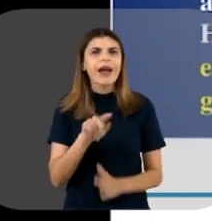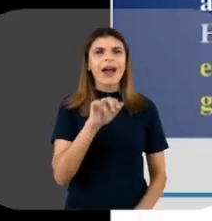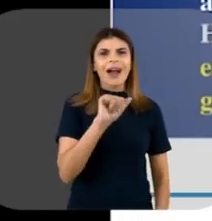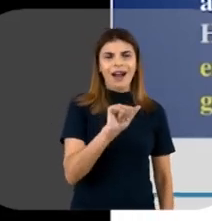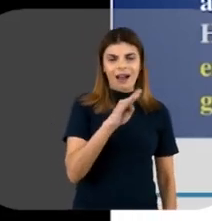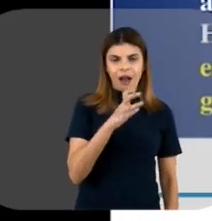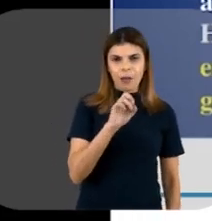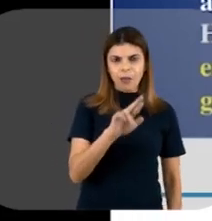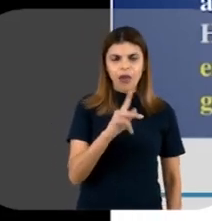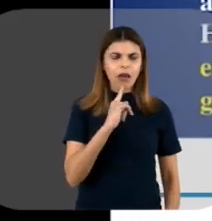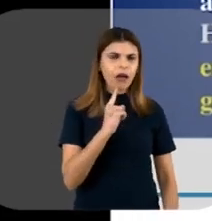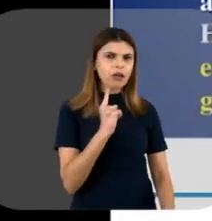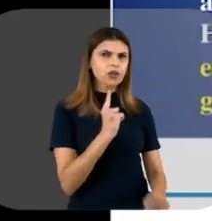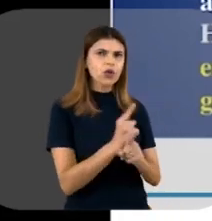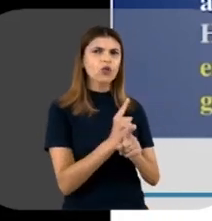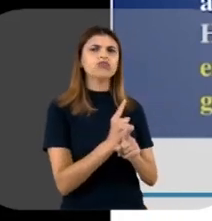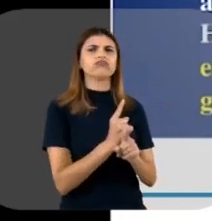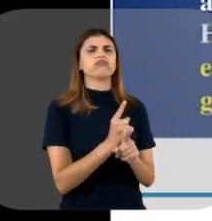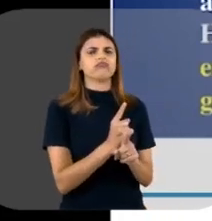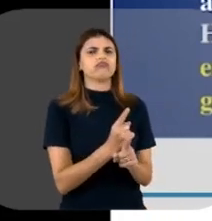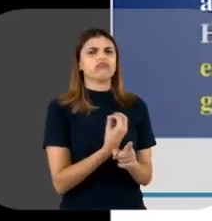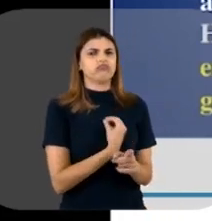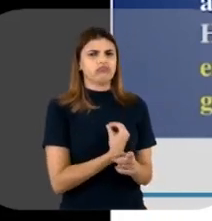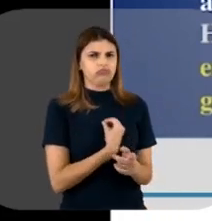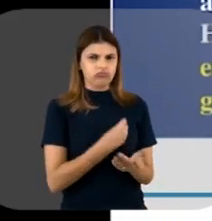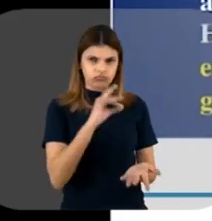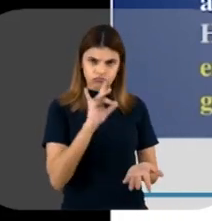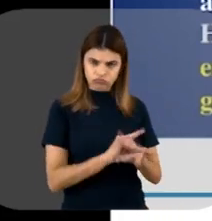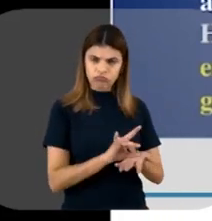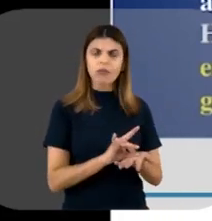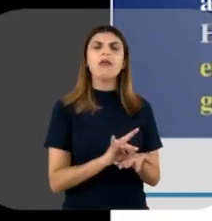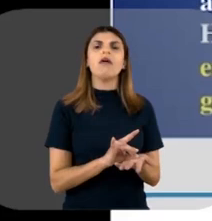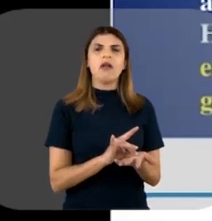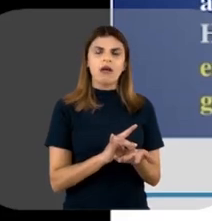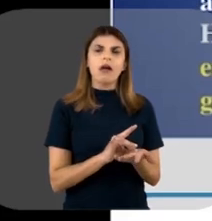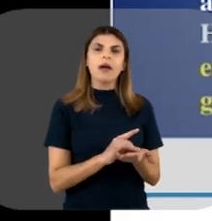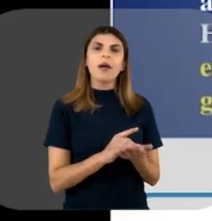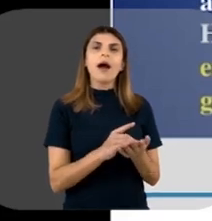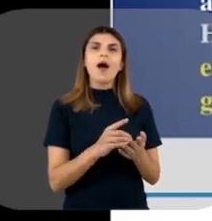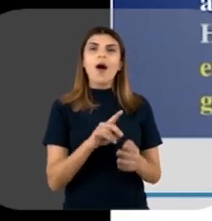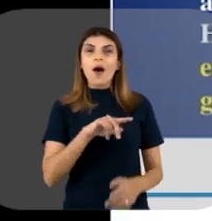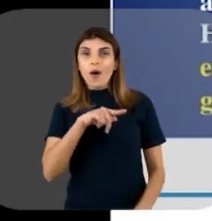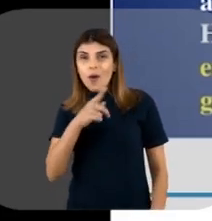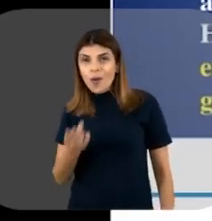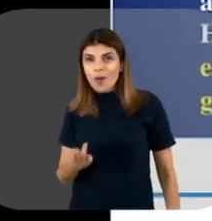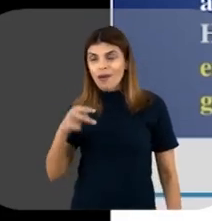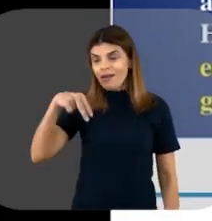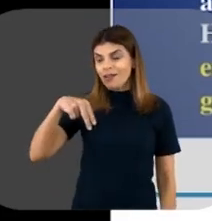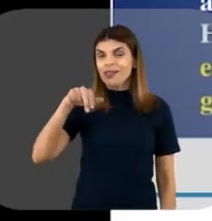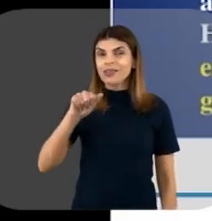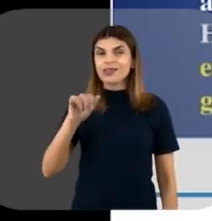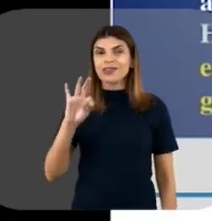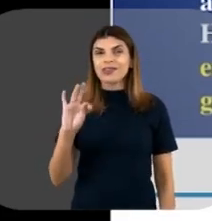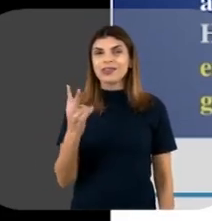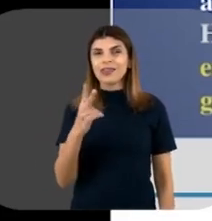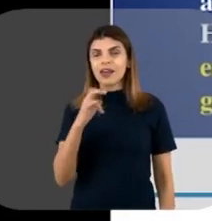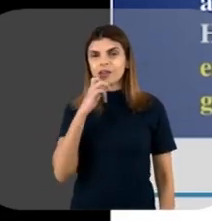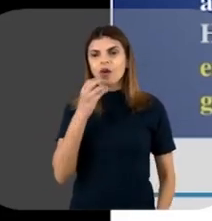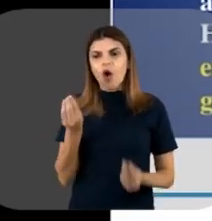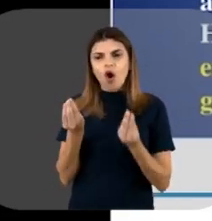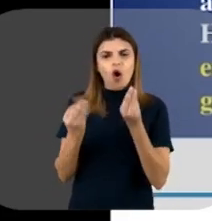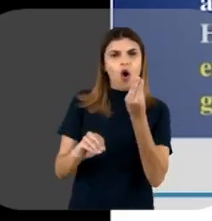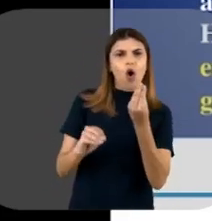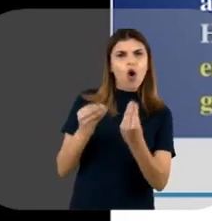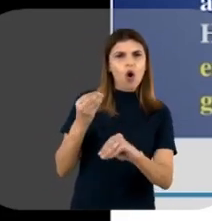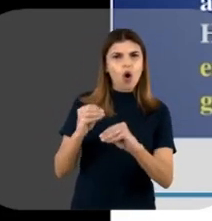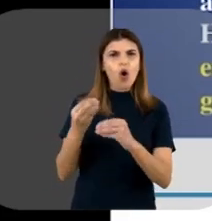com a descoberta efetiva dessas enzimas de restrição. O Nathans, com a aplicação dessas enzimas